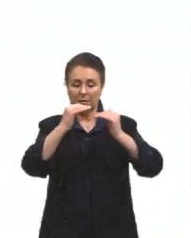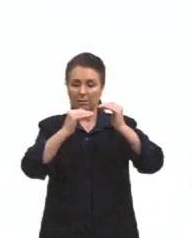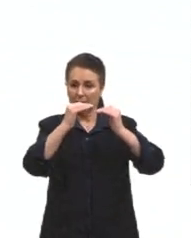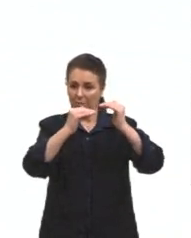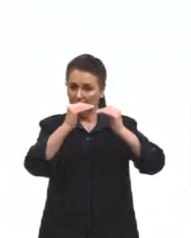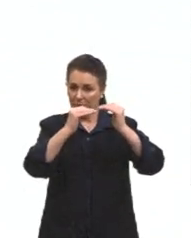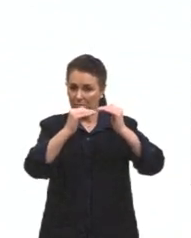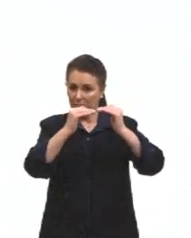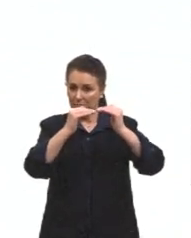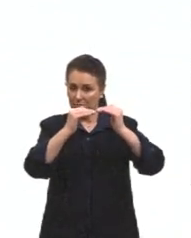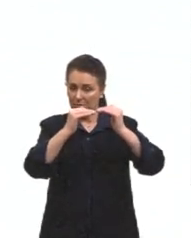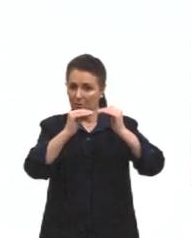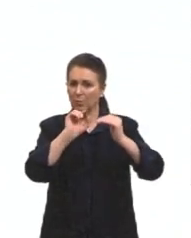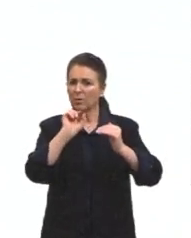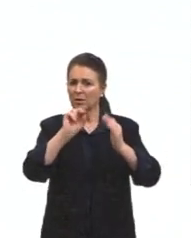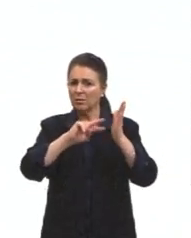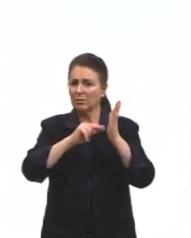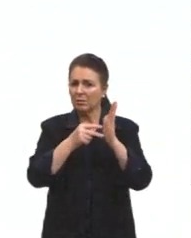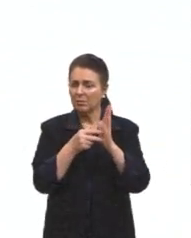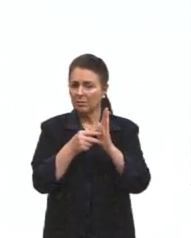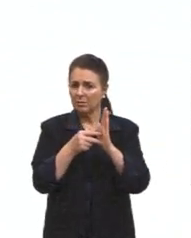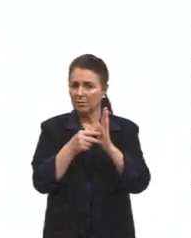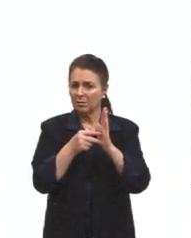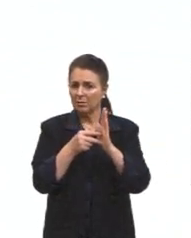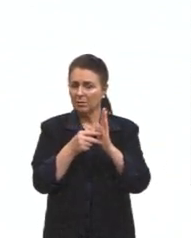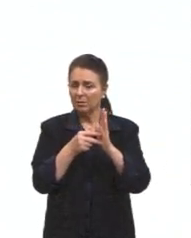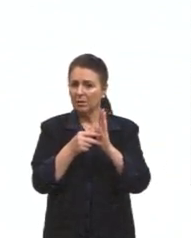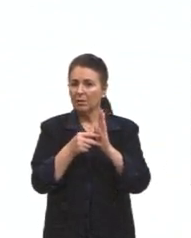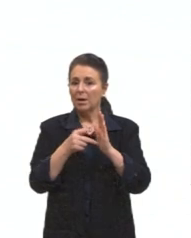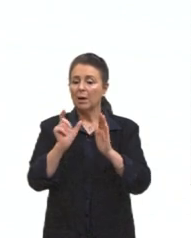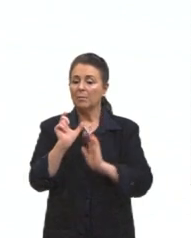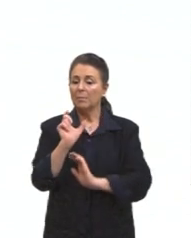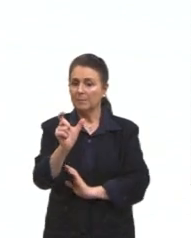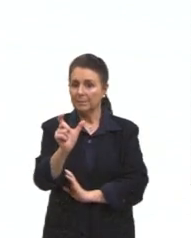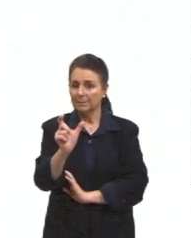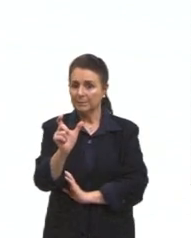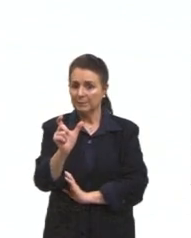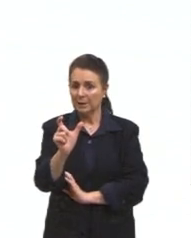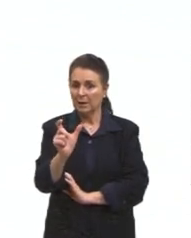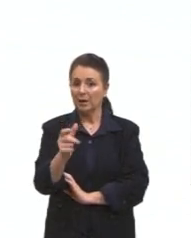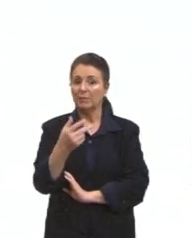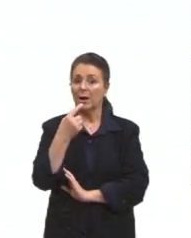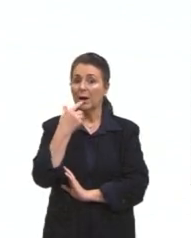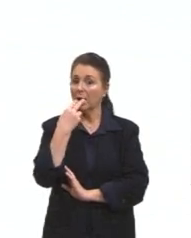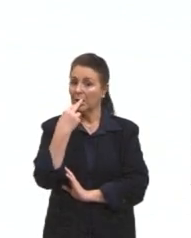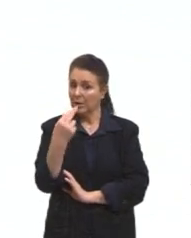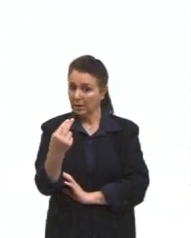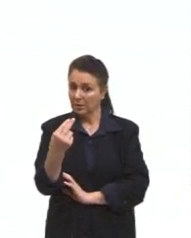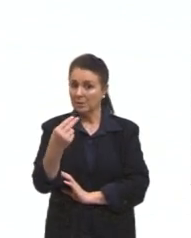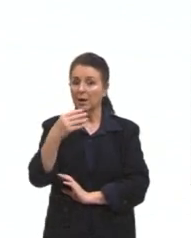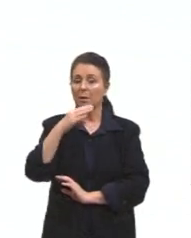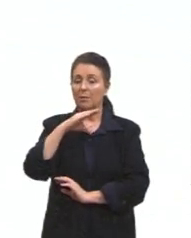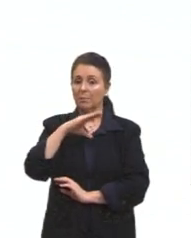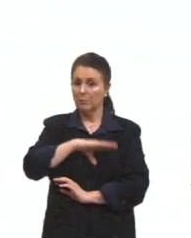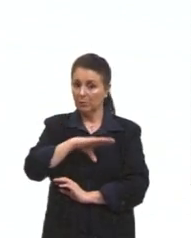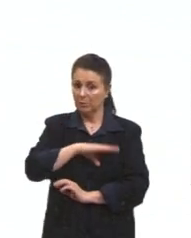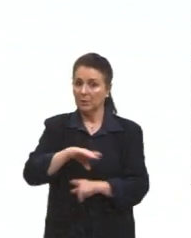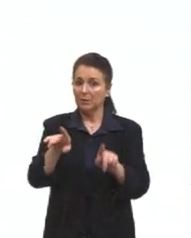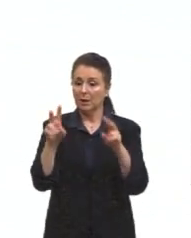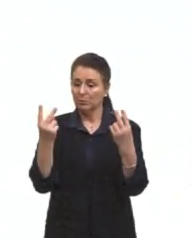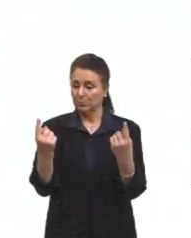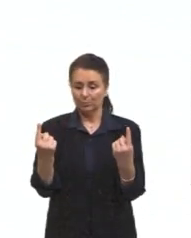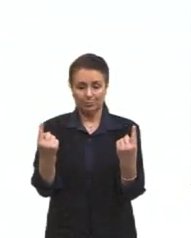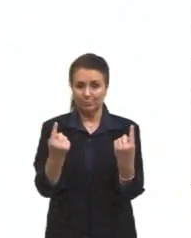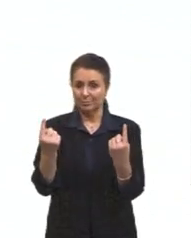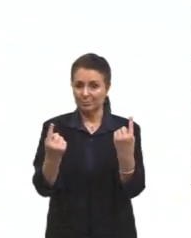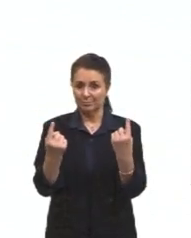que é o equivalente ali? A palavra na língua portuguesa. palavra que corresponde na língua portuguesa. Exatamente. Então, a palavra